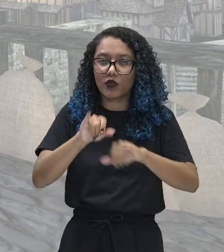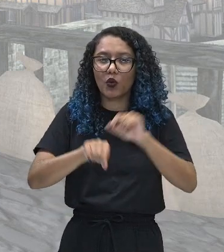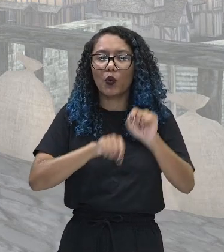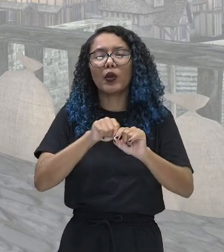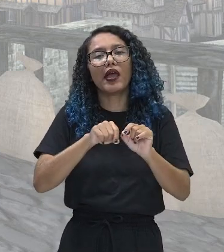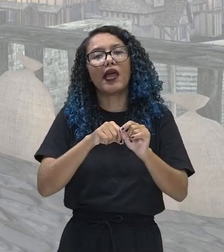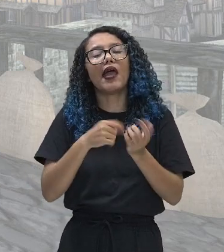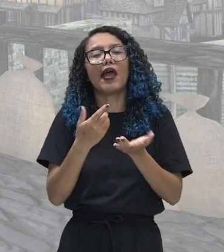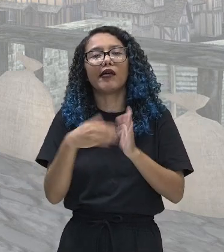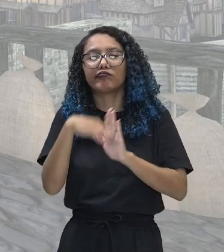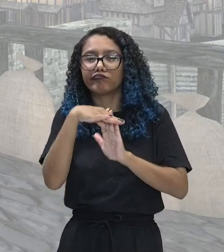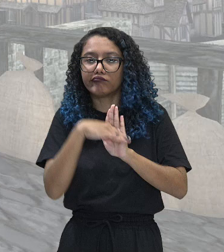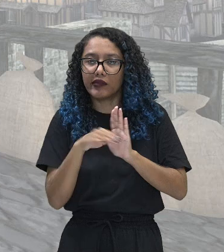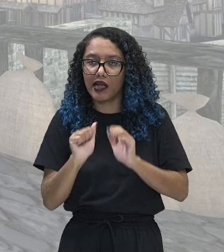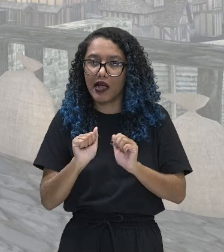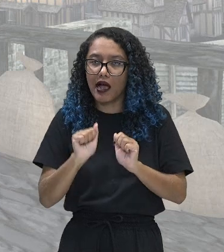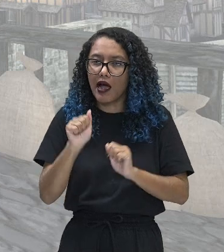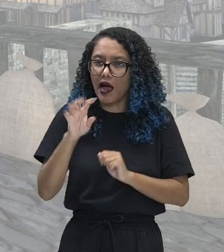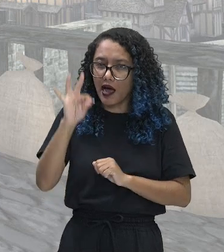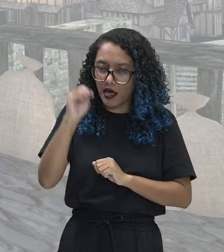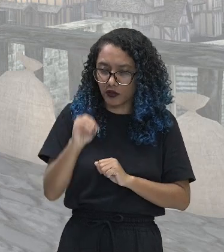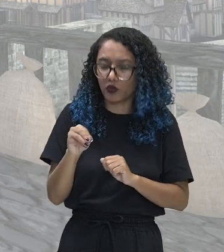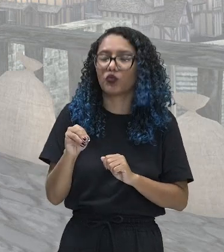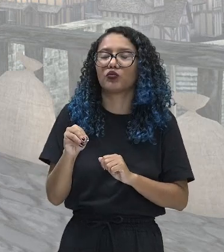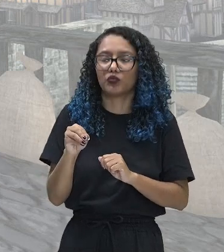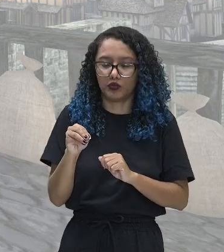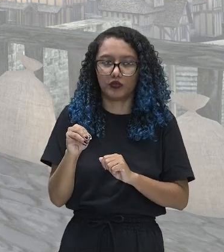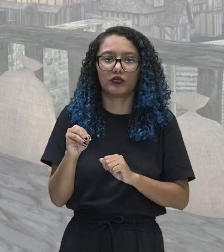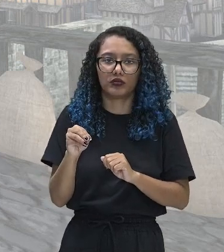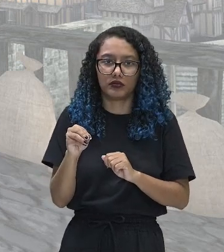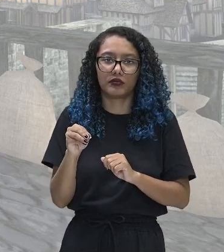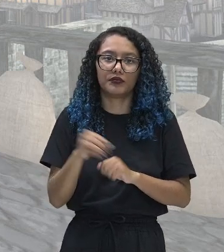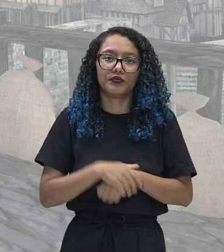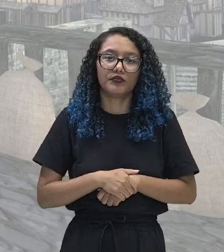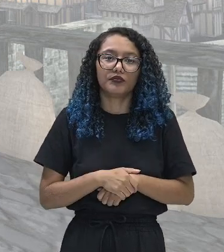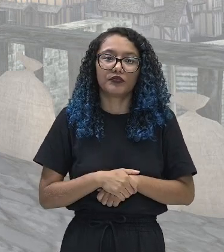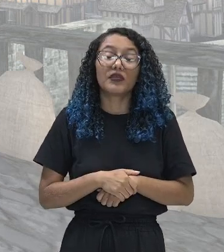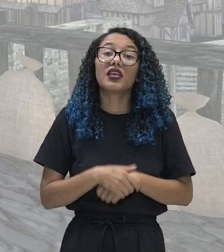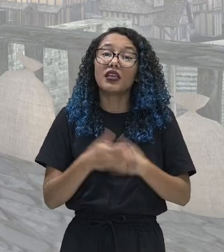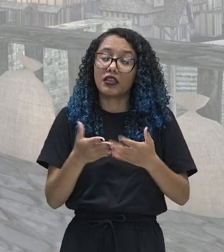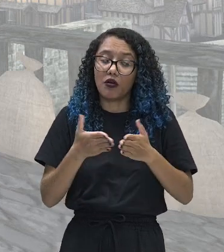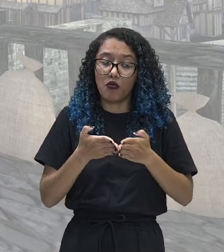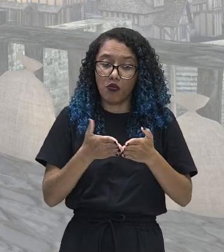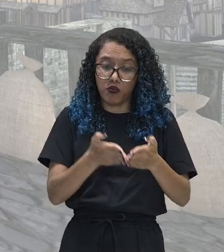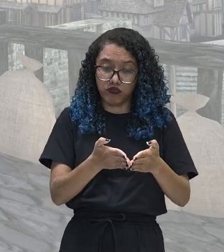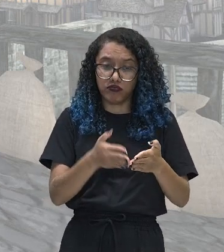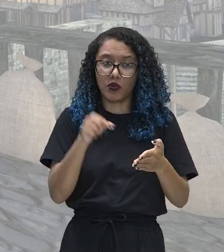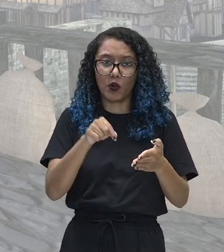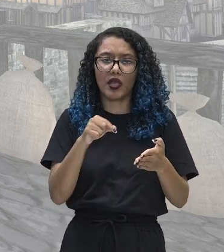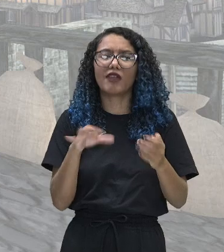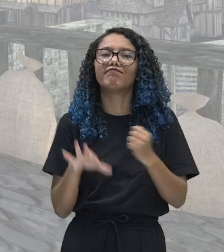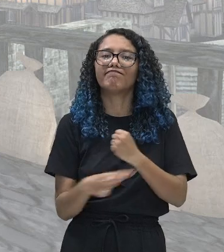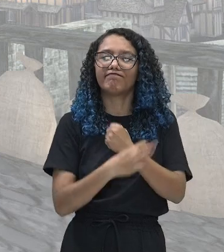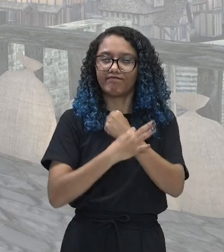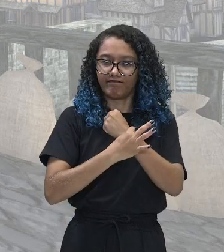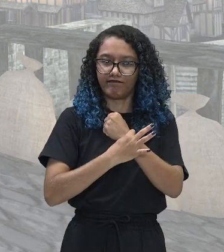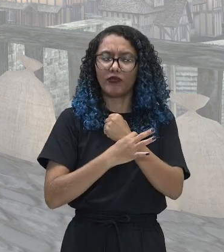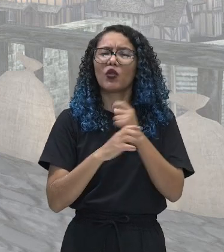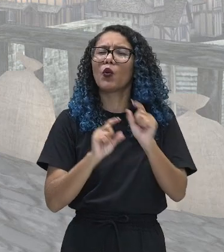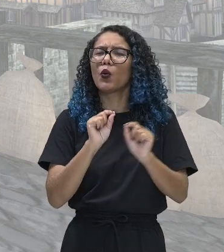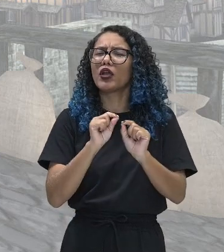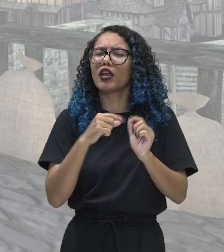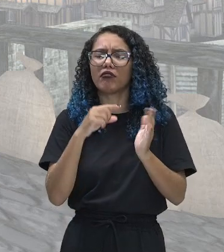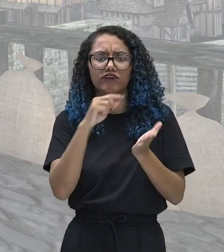Navegação e isso fez com que fortalecesse muito a marinha inglesa. O que que esse ato falava, gente?